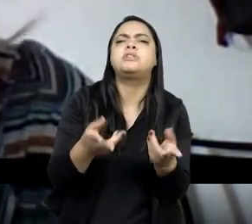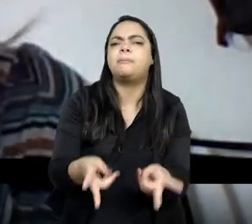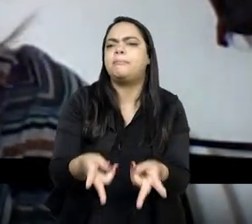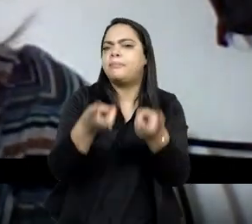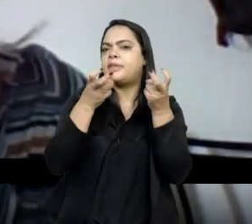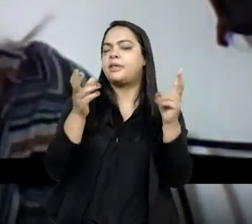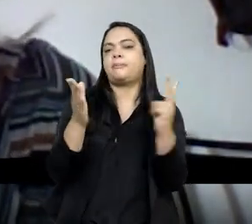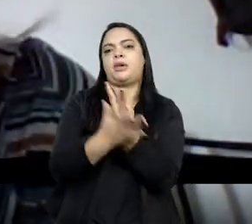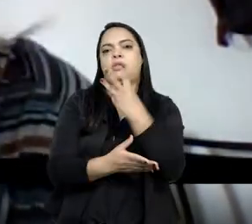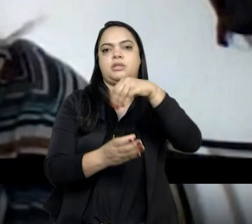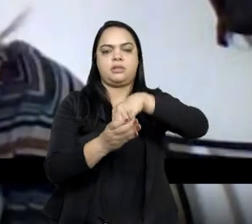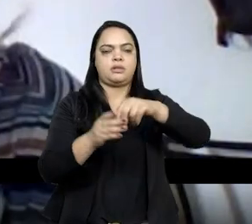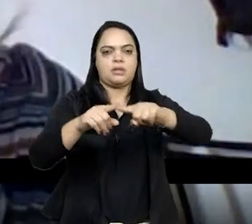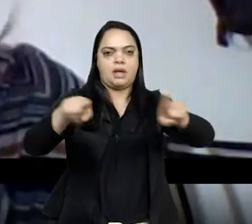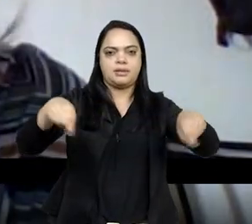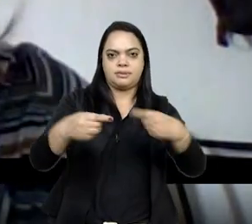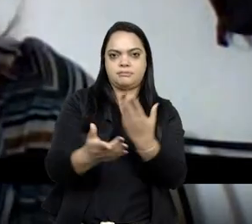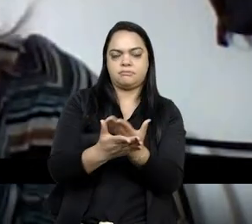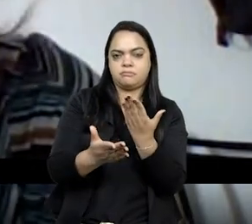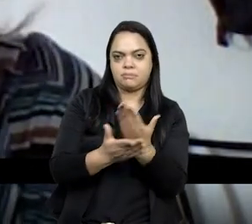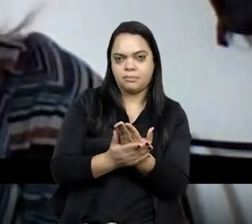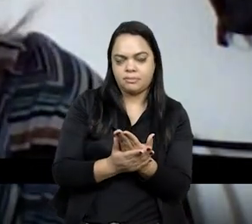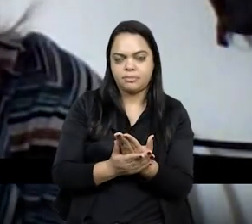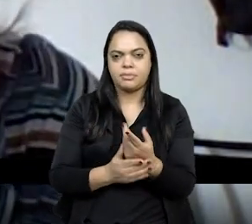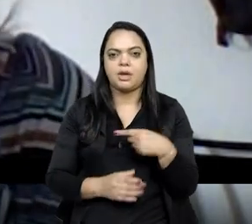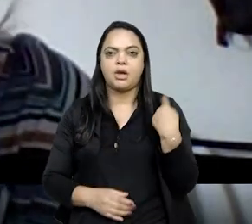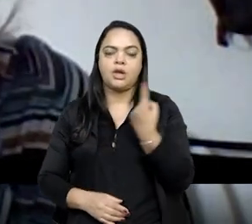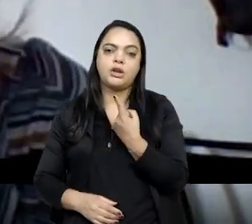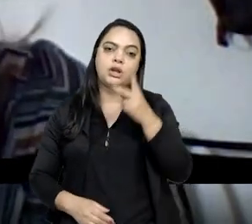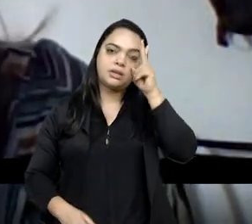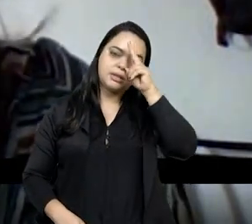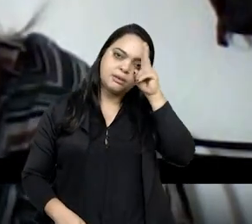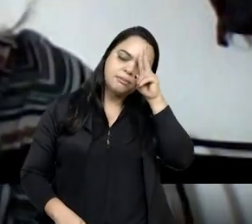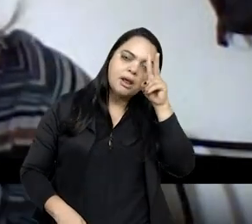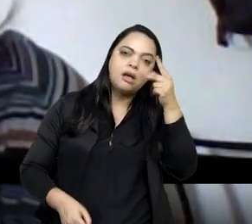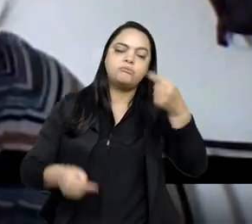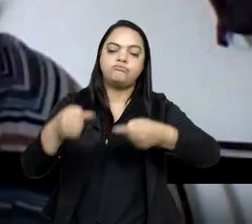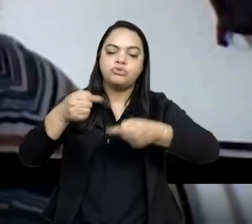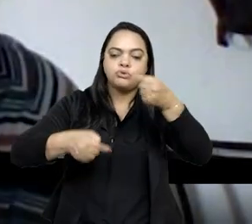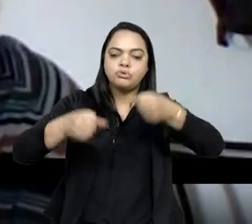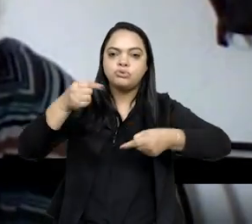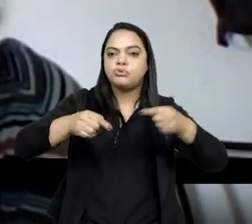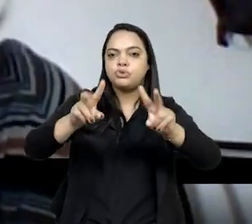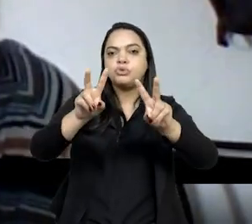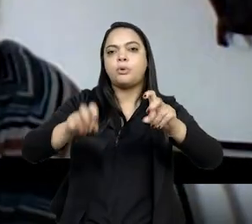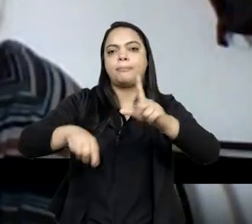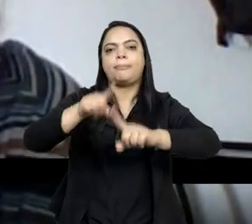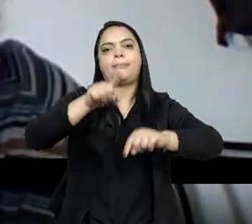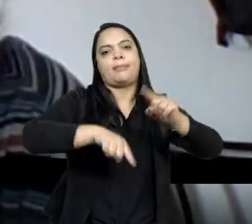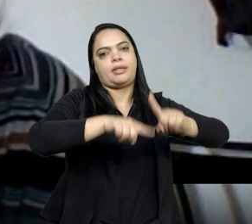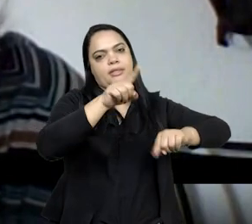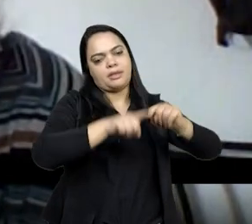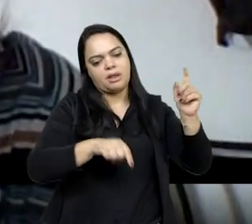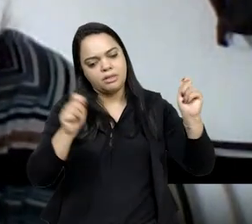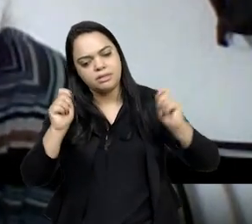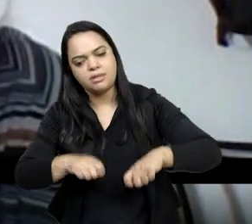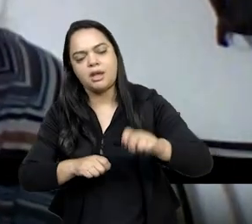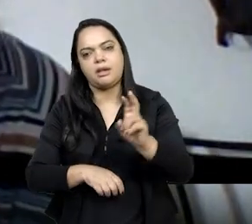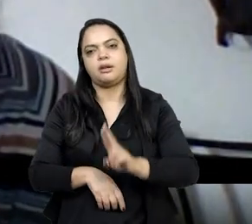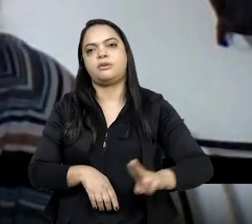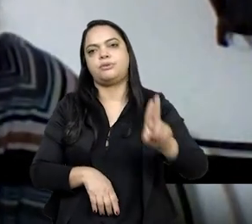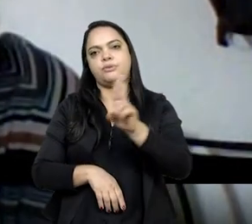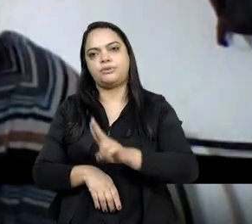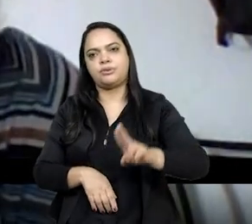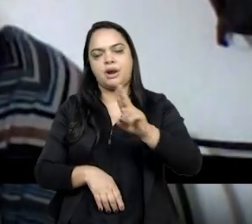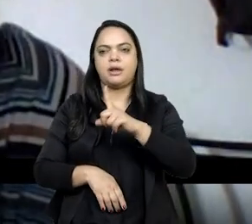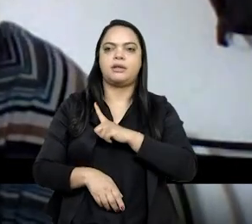sala de aula? Para a gente pegar esse gancho também de discutir um pouco mais sobre os materiais que a gente pode utilizar que tragam essa